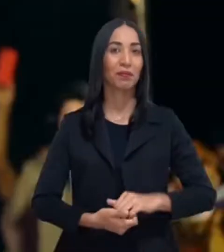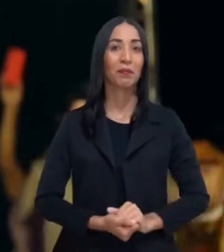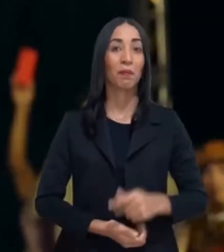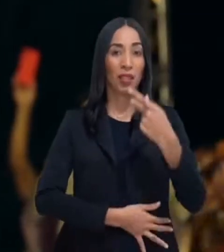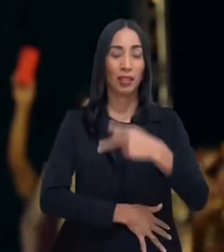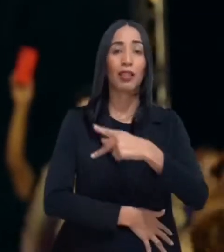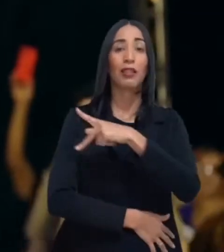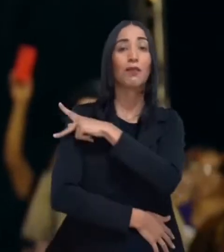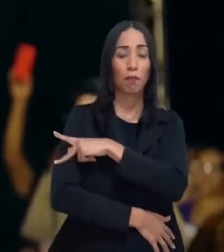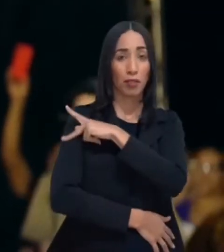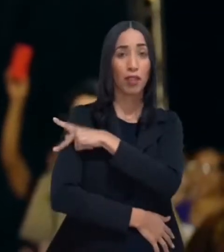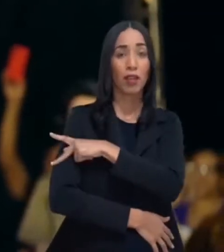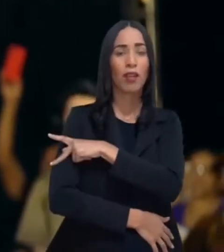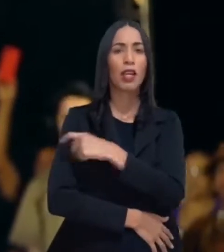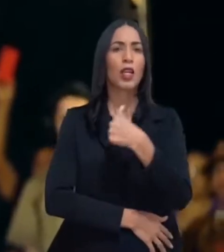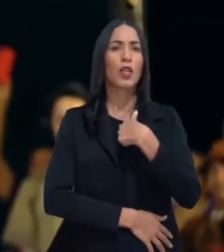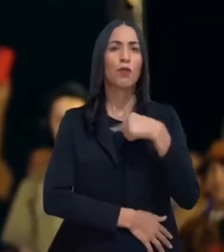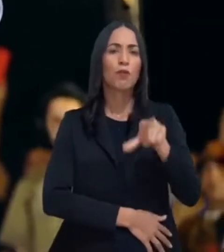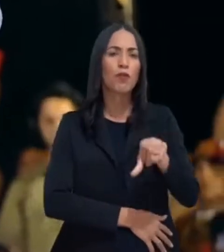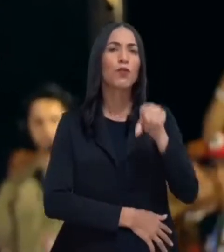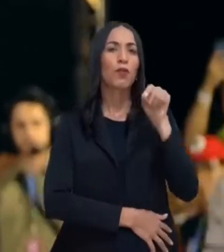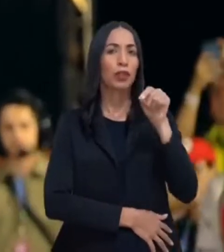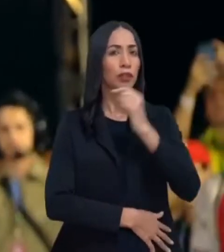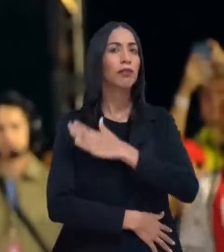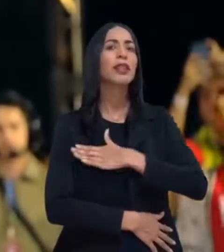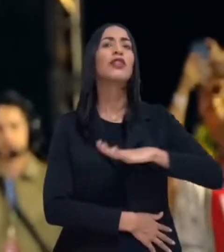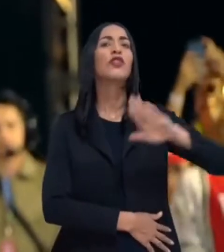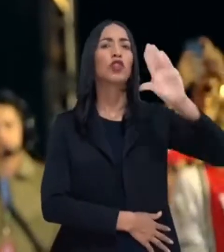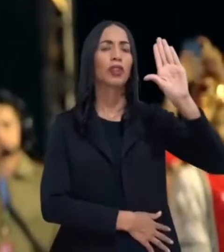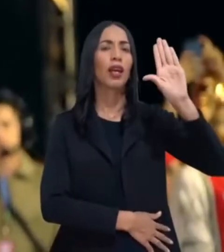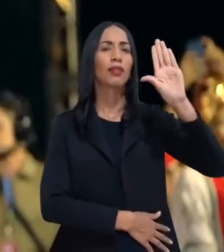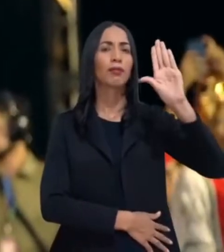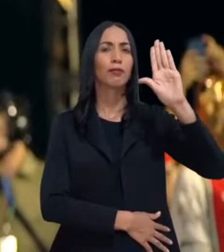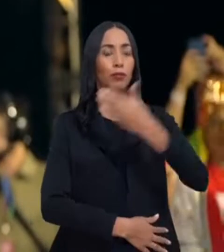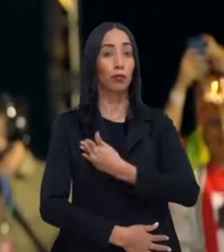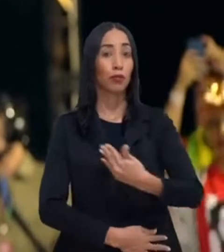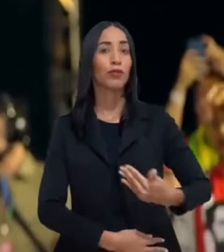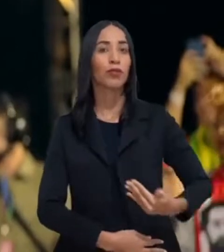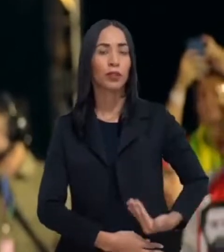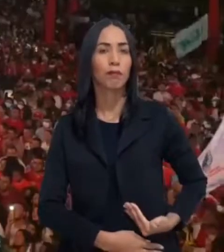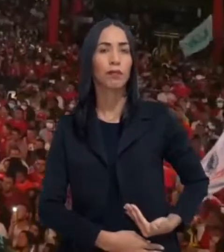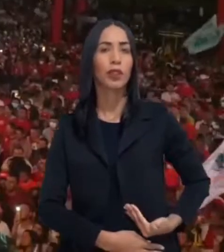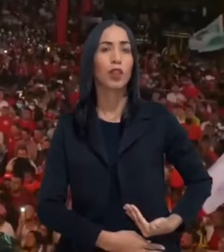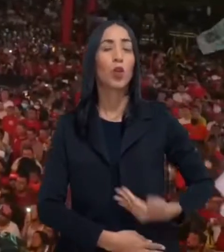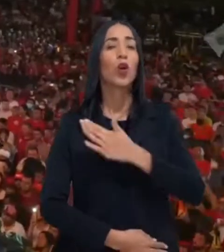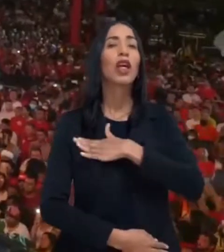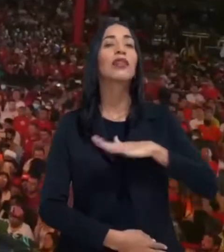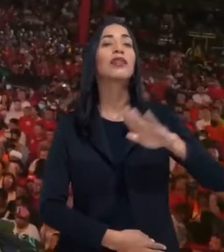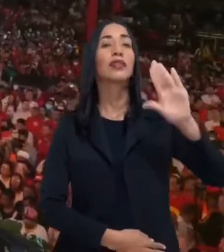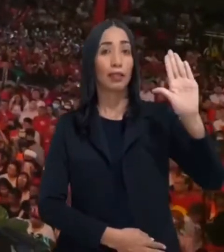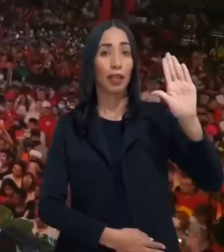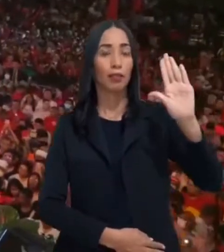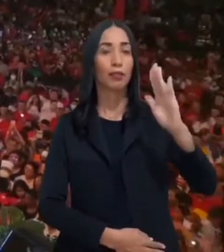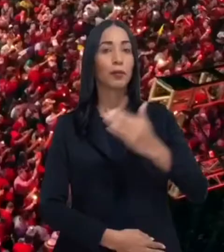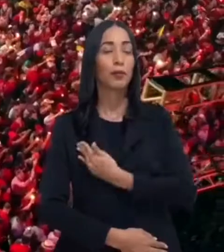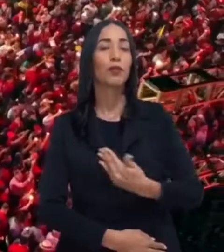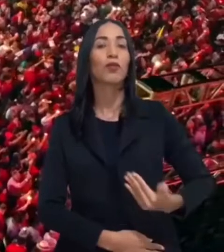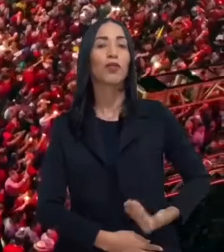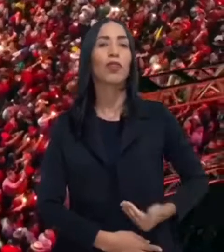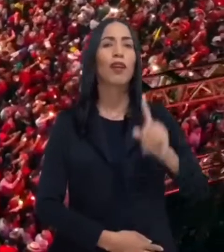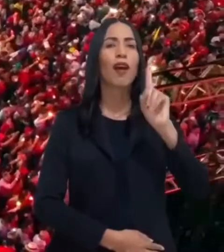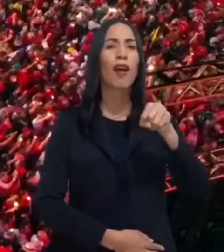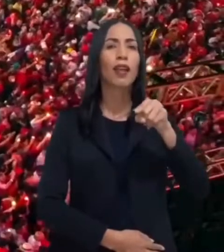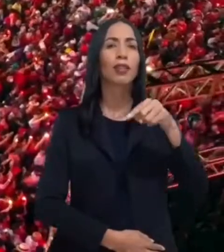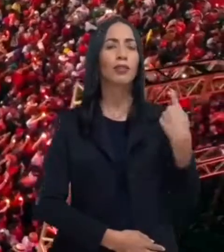Aqui no Piauí, eu tenho candidato a governador e o candidato a governador